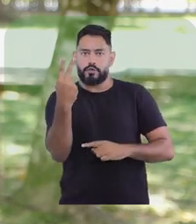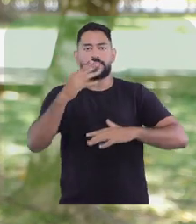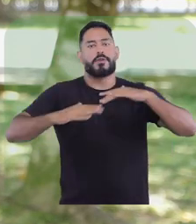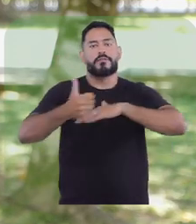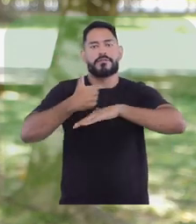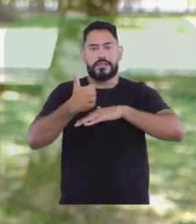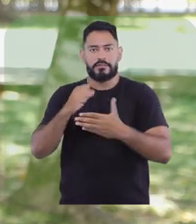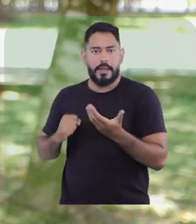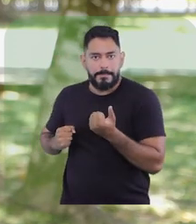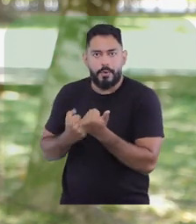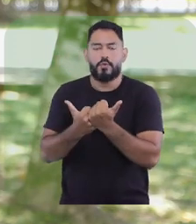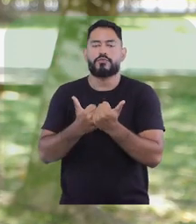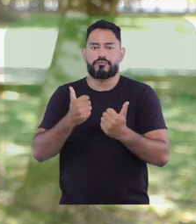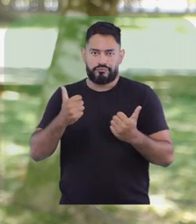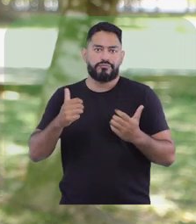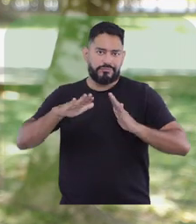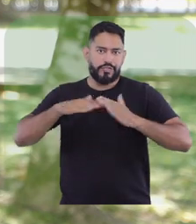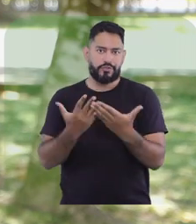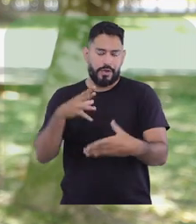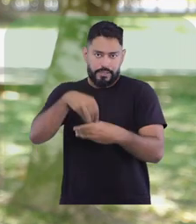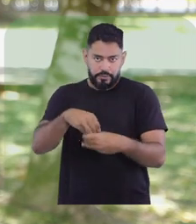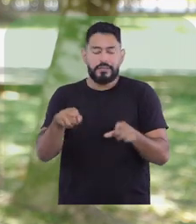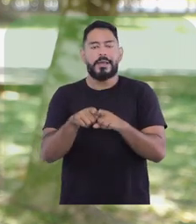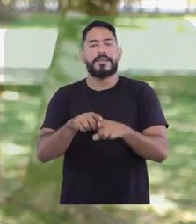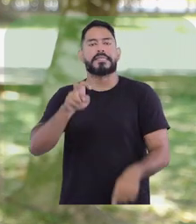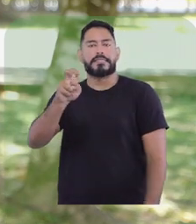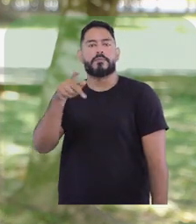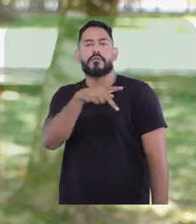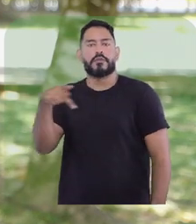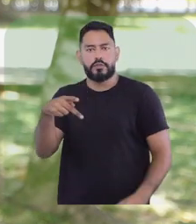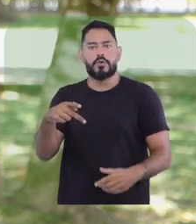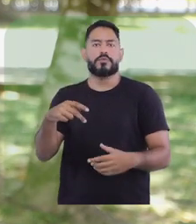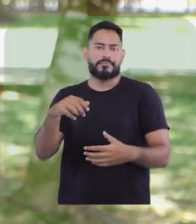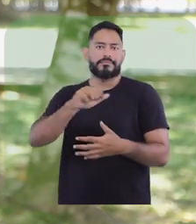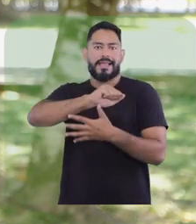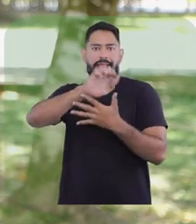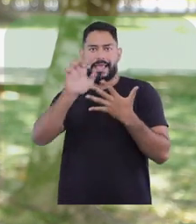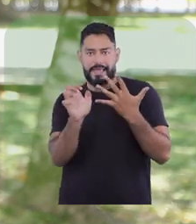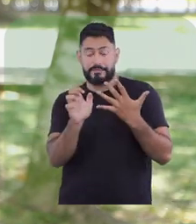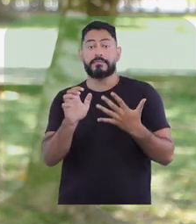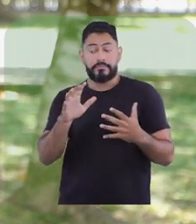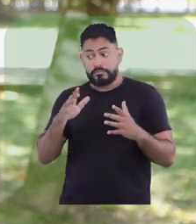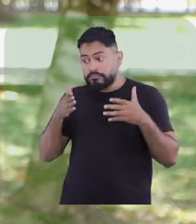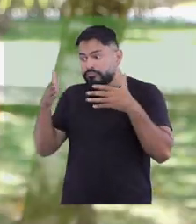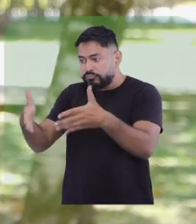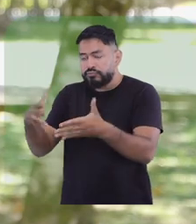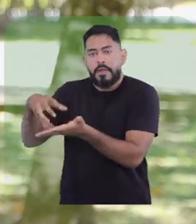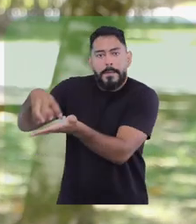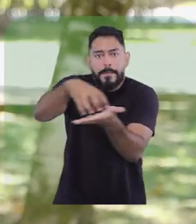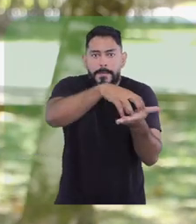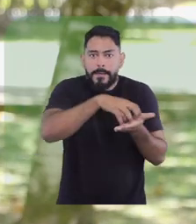apoio escolar e cinco docentes de atendimento educacional especializado, para atuarem nos 16 campi do IFPE.